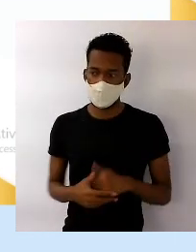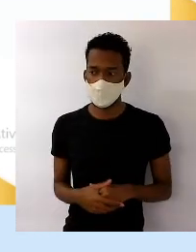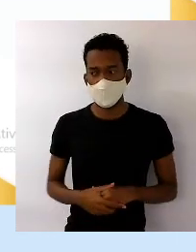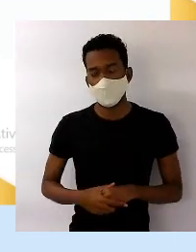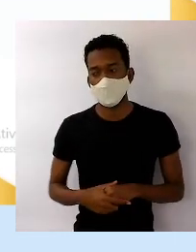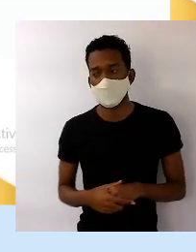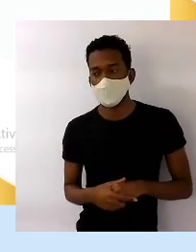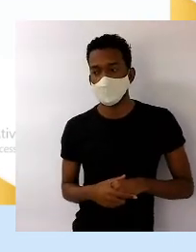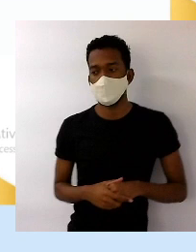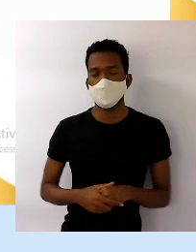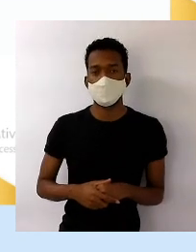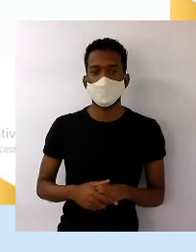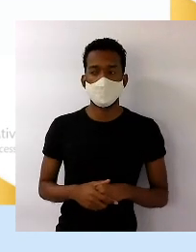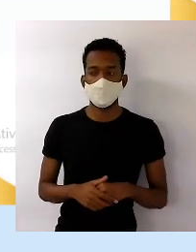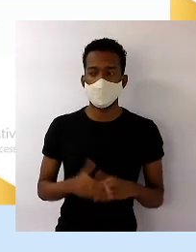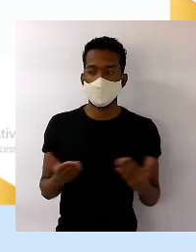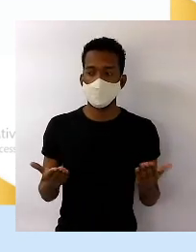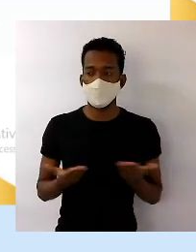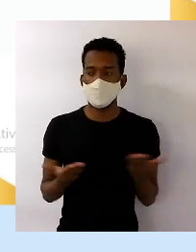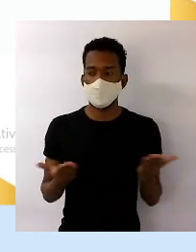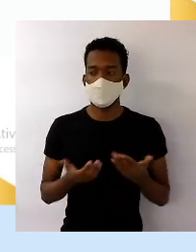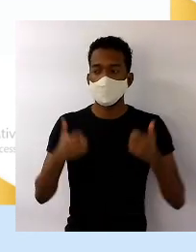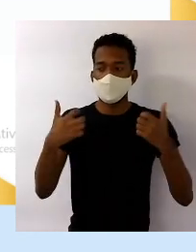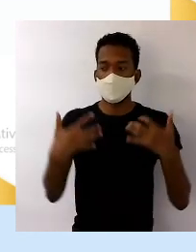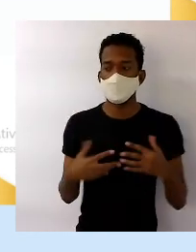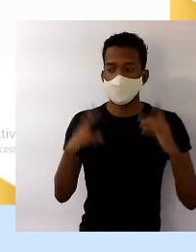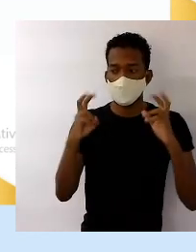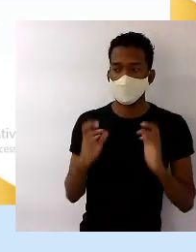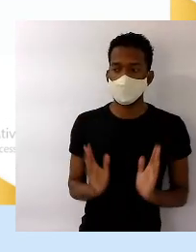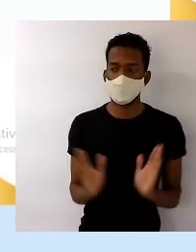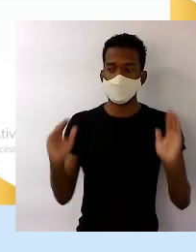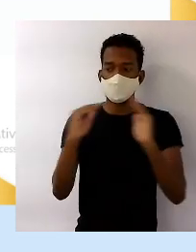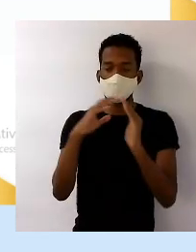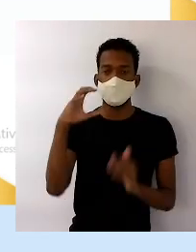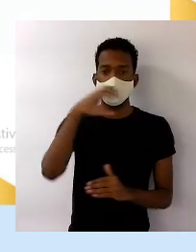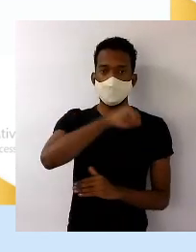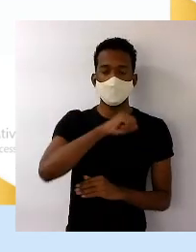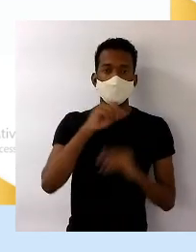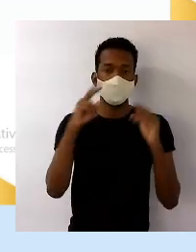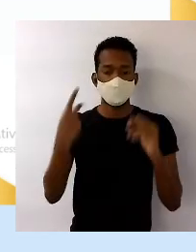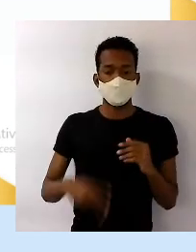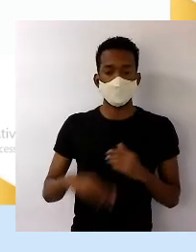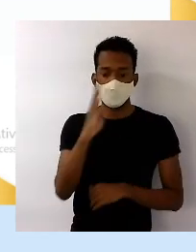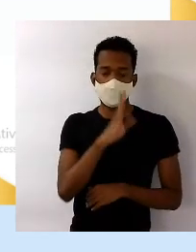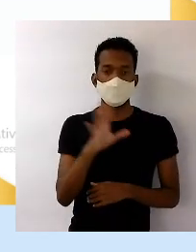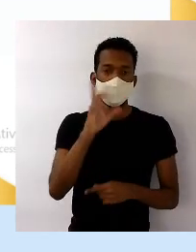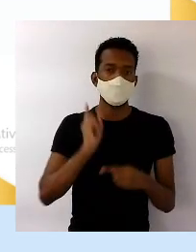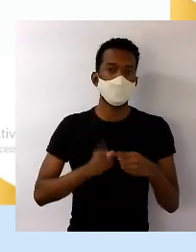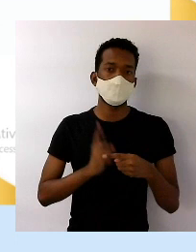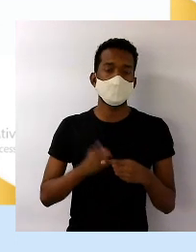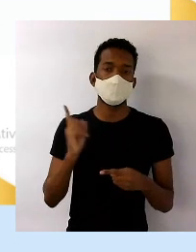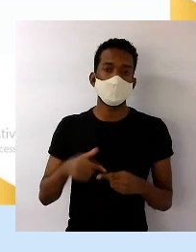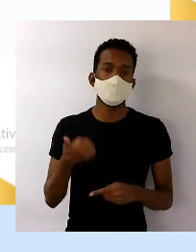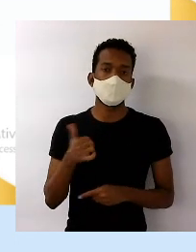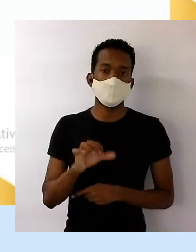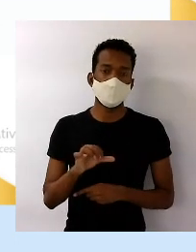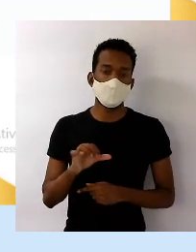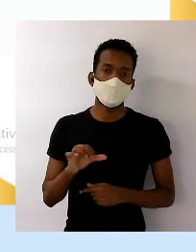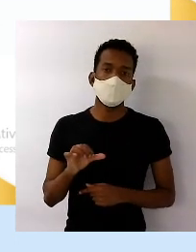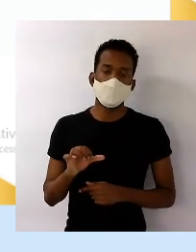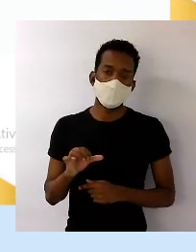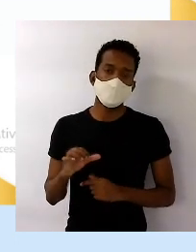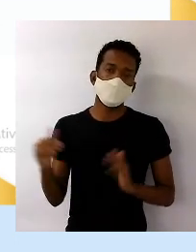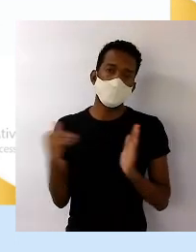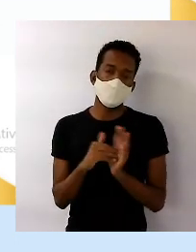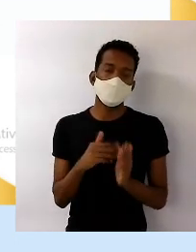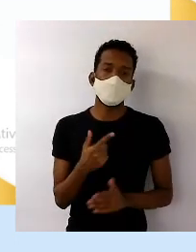Mostrando a rapidez do processo de envelhecimento do Brasil. Porque antes o que subiu só de 19 para